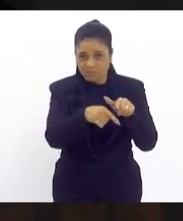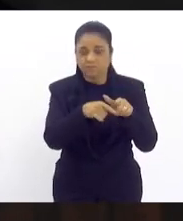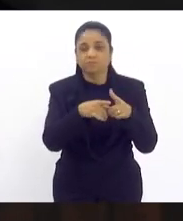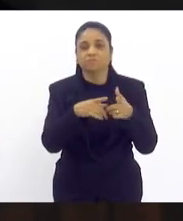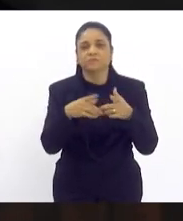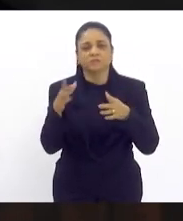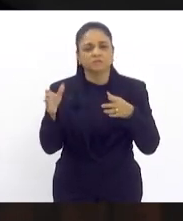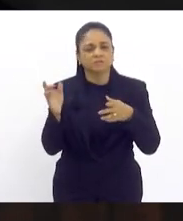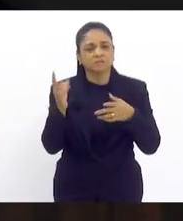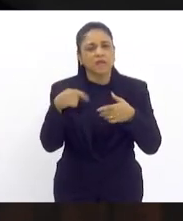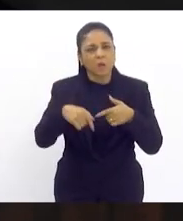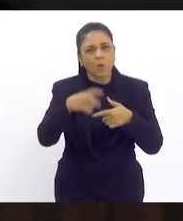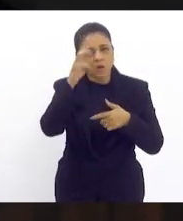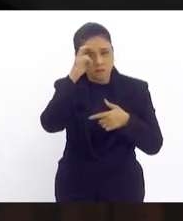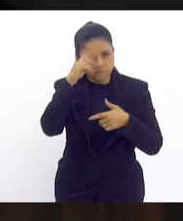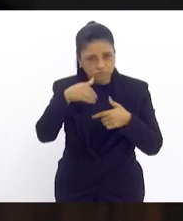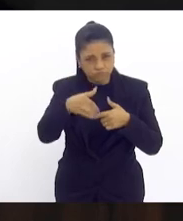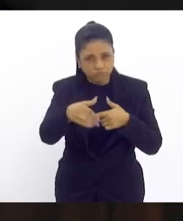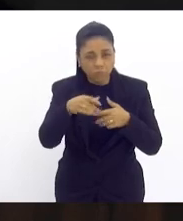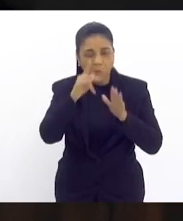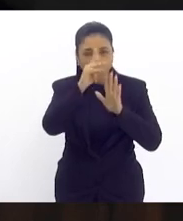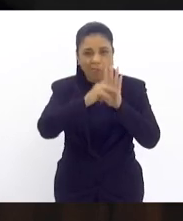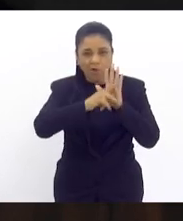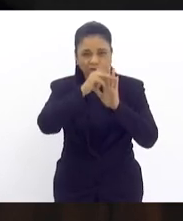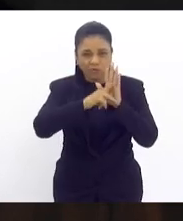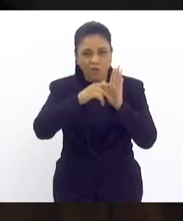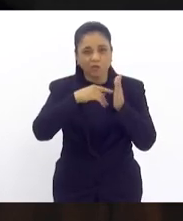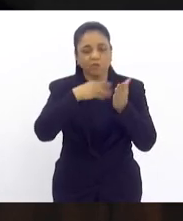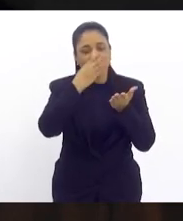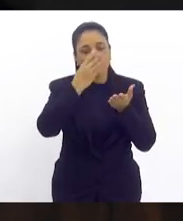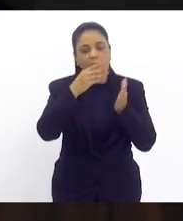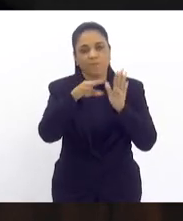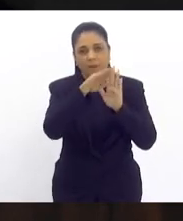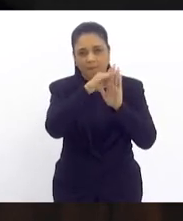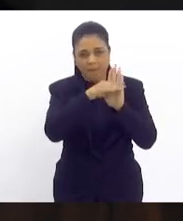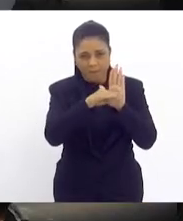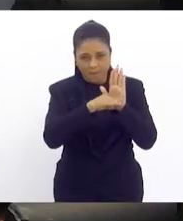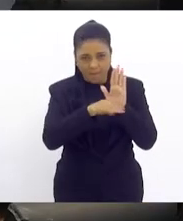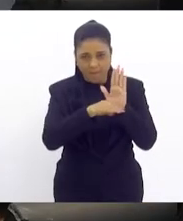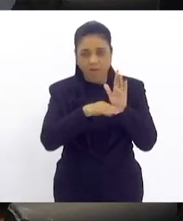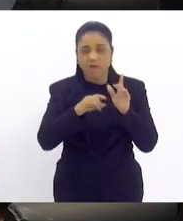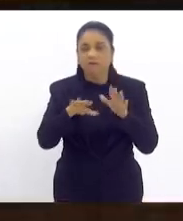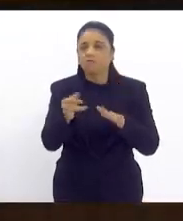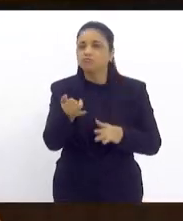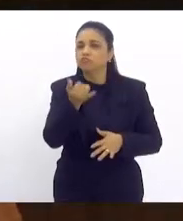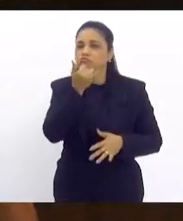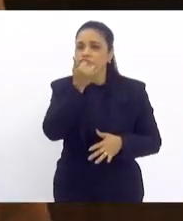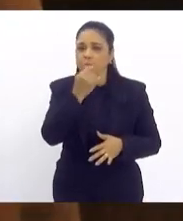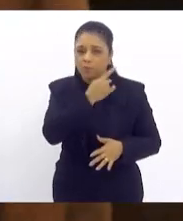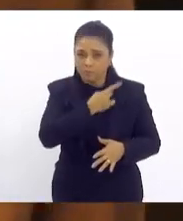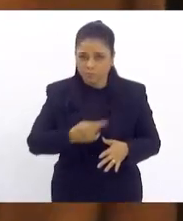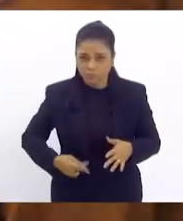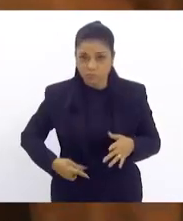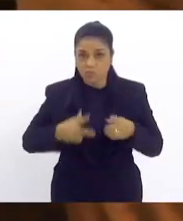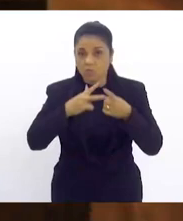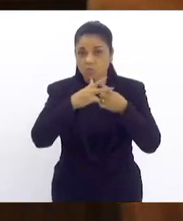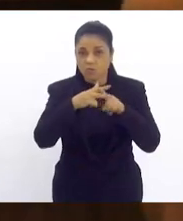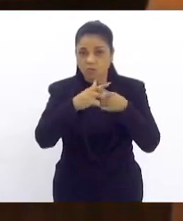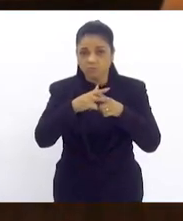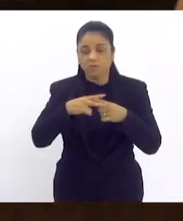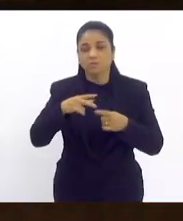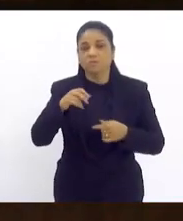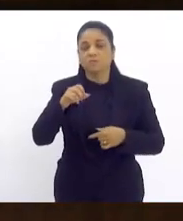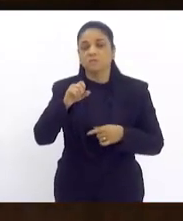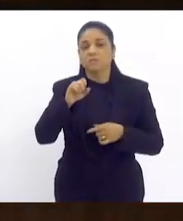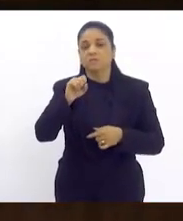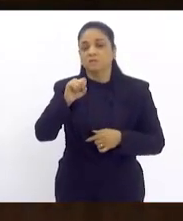consegue logo nessa quinta trazer o projeto para apreciação do Presidente, se vossa excelência me permitir uma correção, o deputado Samuel Malafaia também